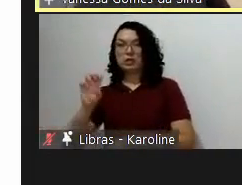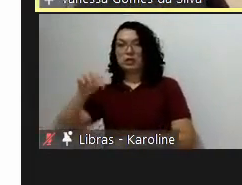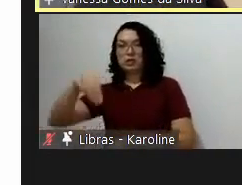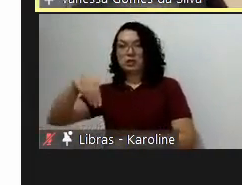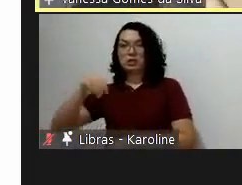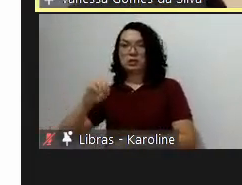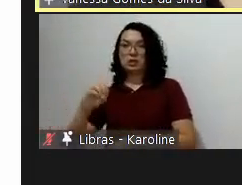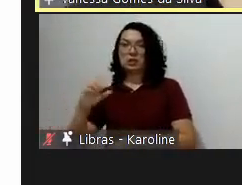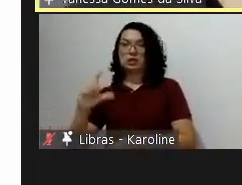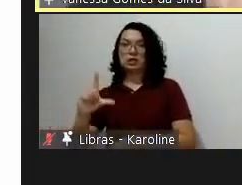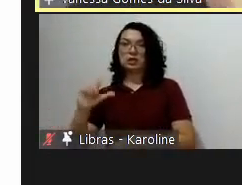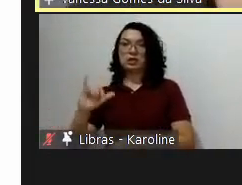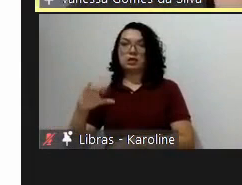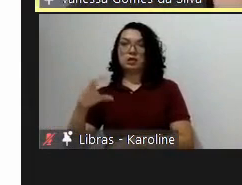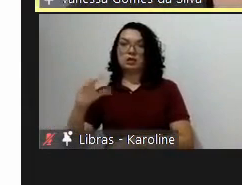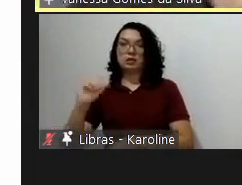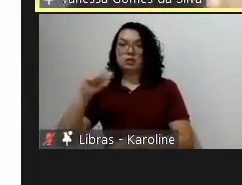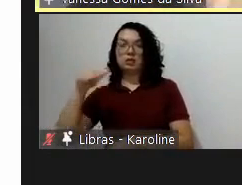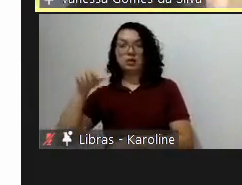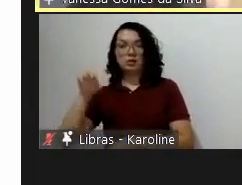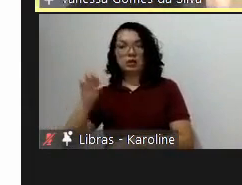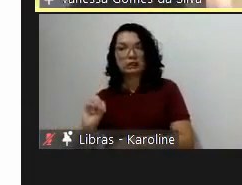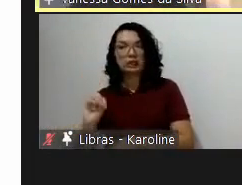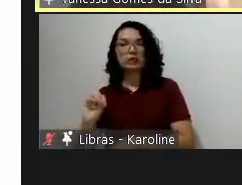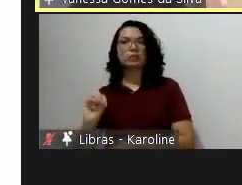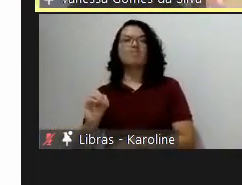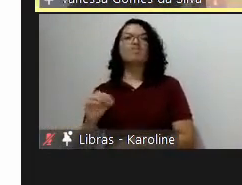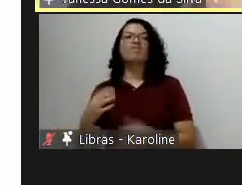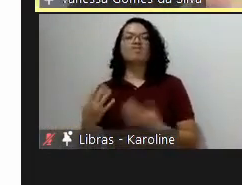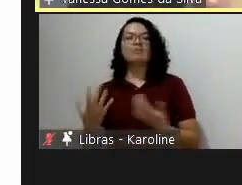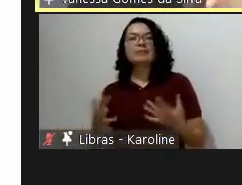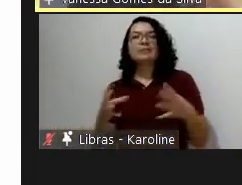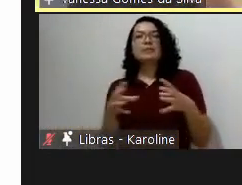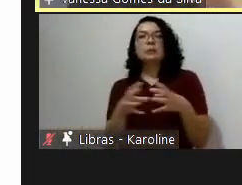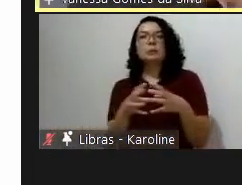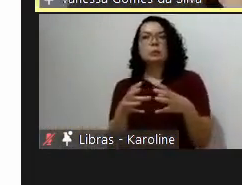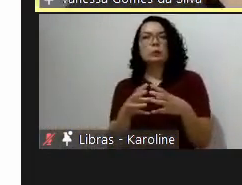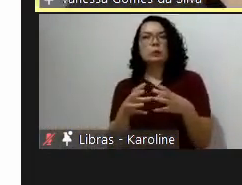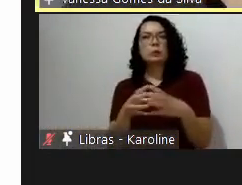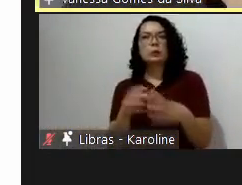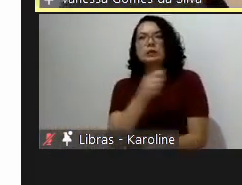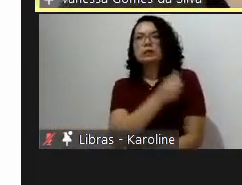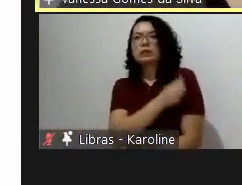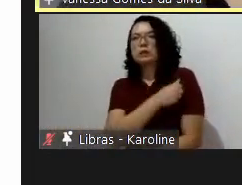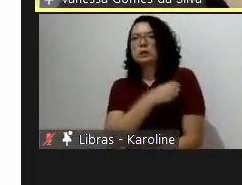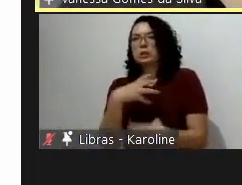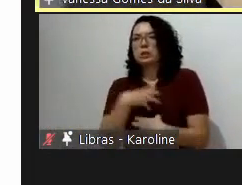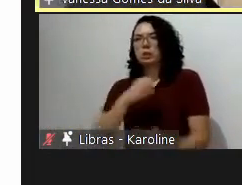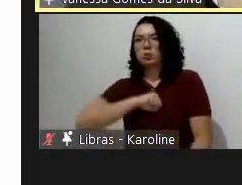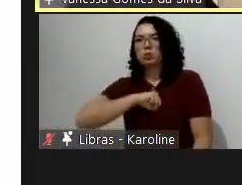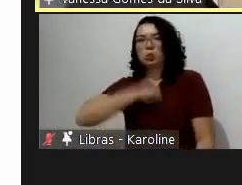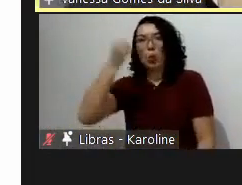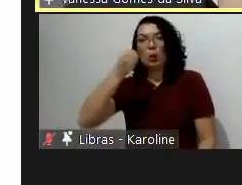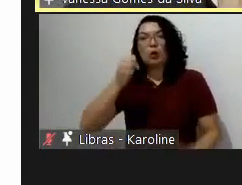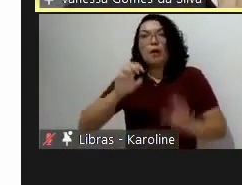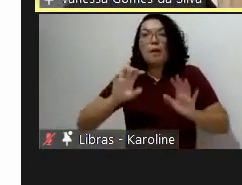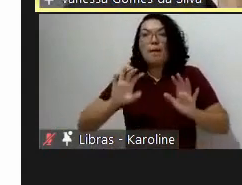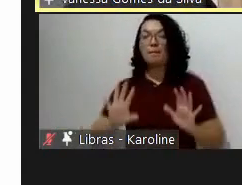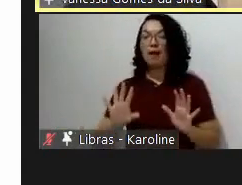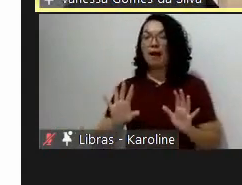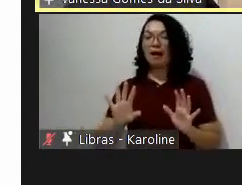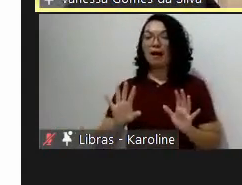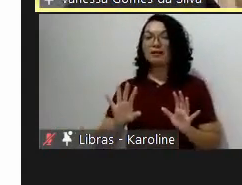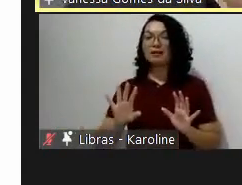eles reclamavam, me xingavam bastante, mas fizeram direitinho. E aí vem a parte em que eles me surpreenderam, não pedi isso.